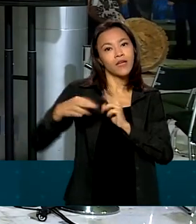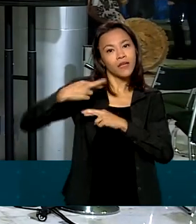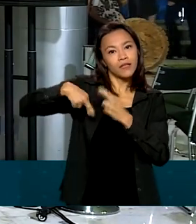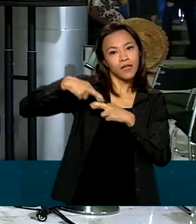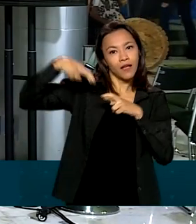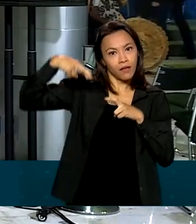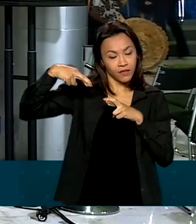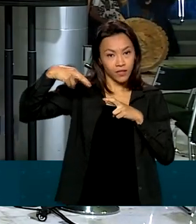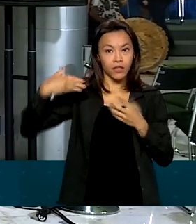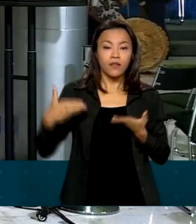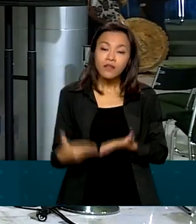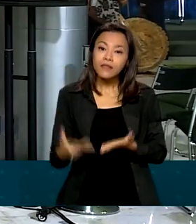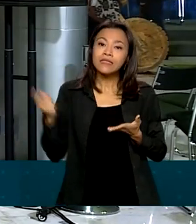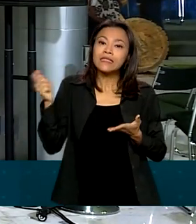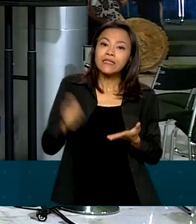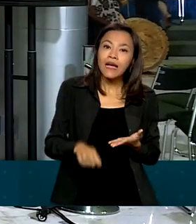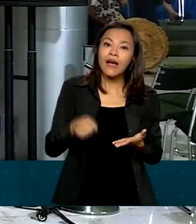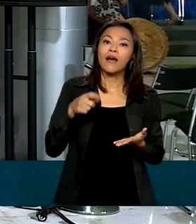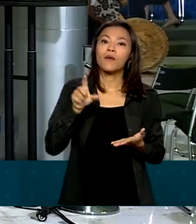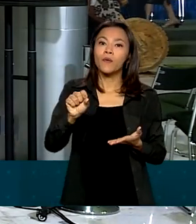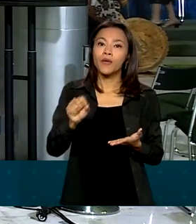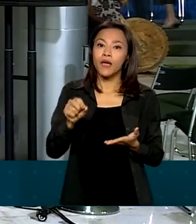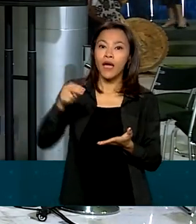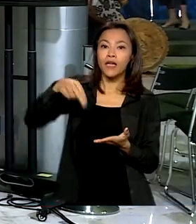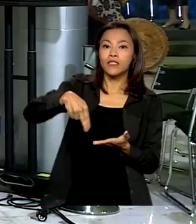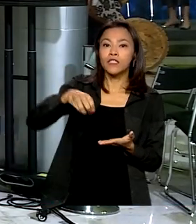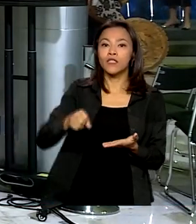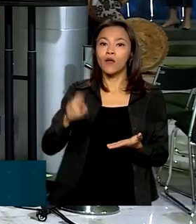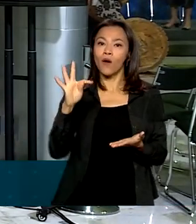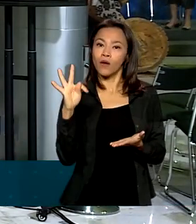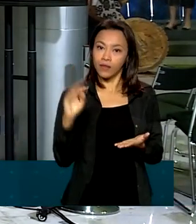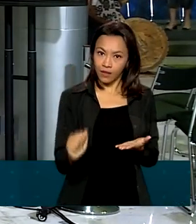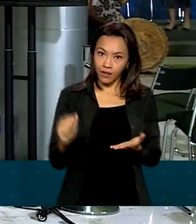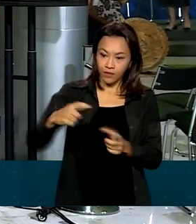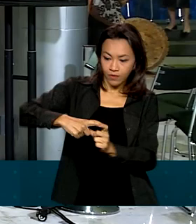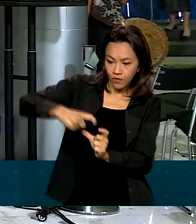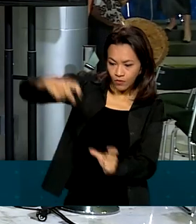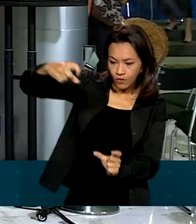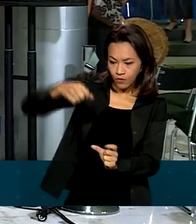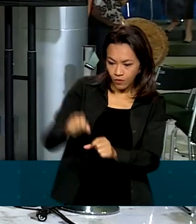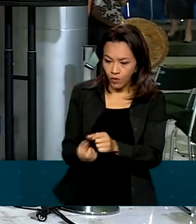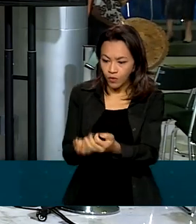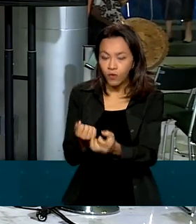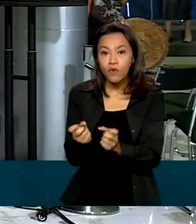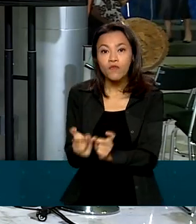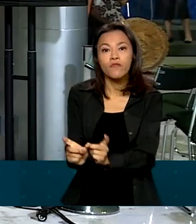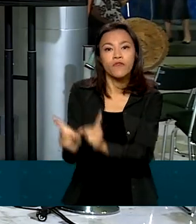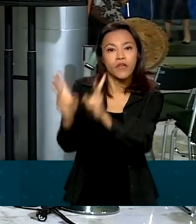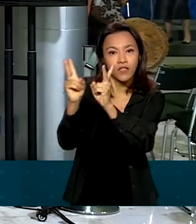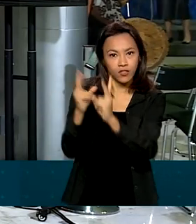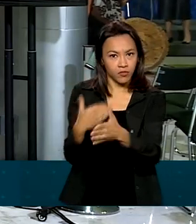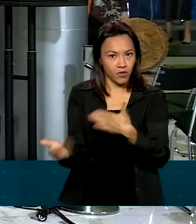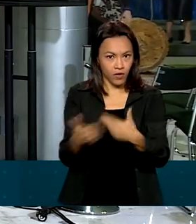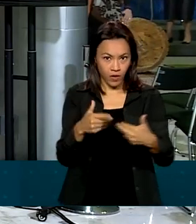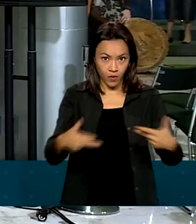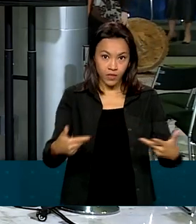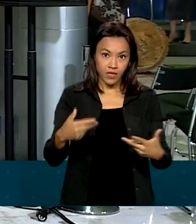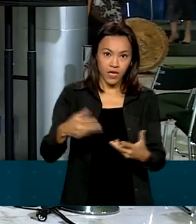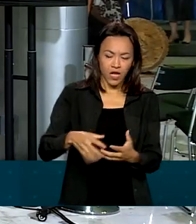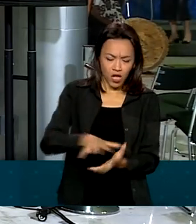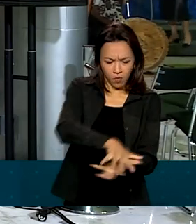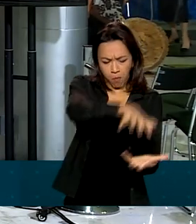reciclagem poderão habilitar as notas fiscais geradas na venda dos produtos. Cada tonelada